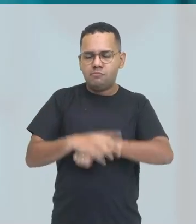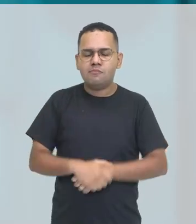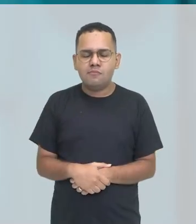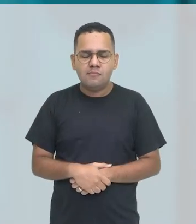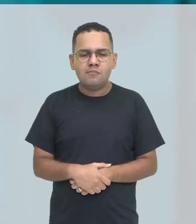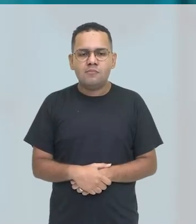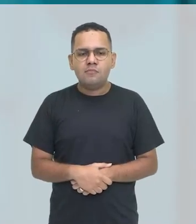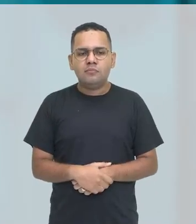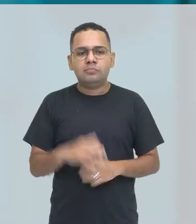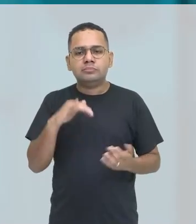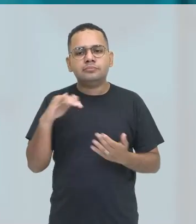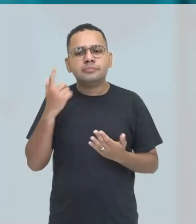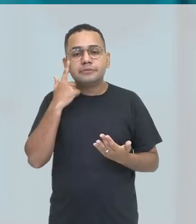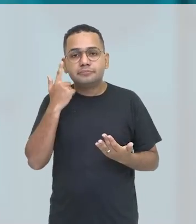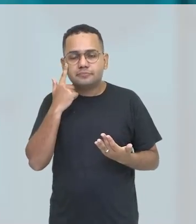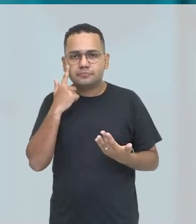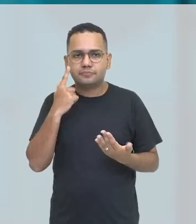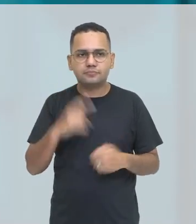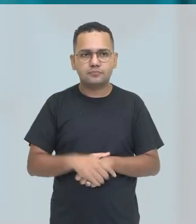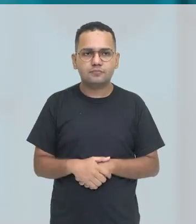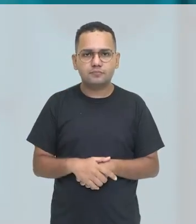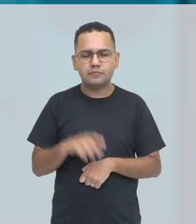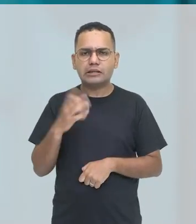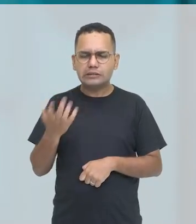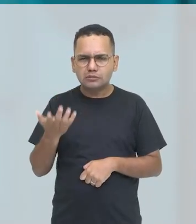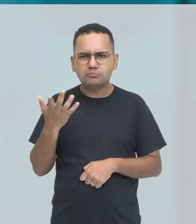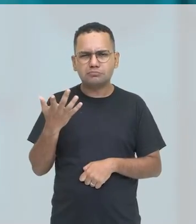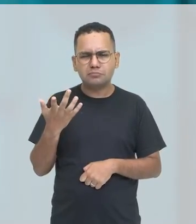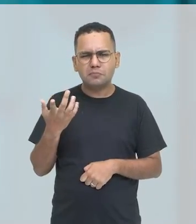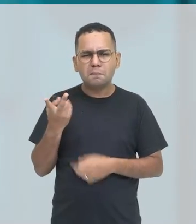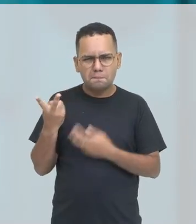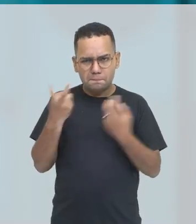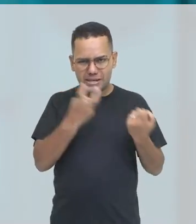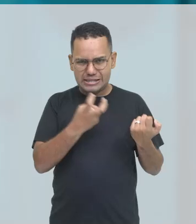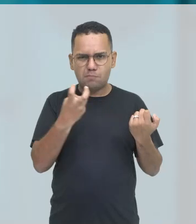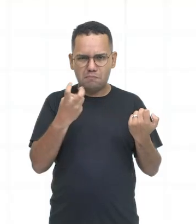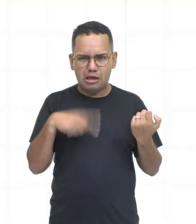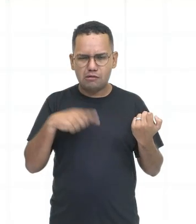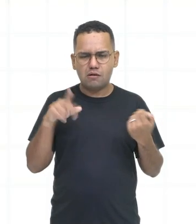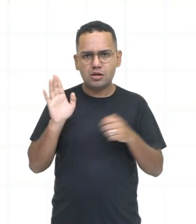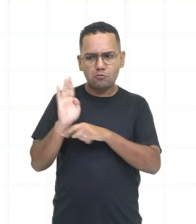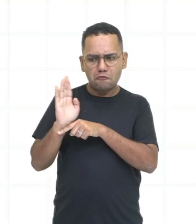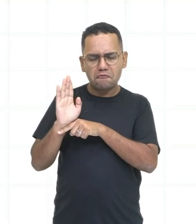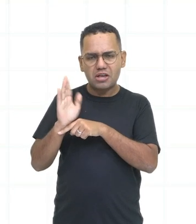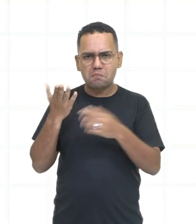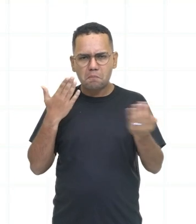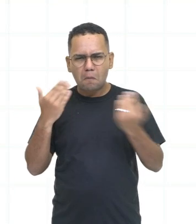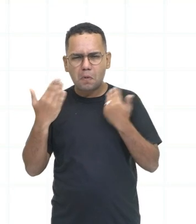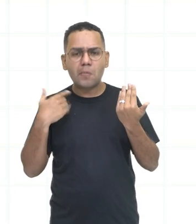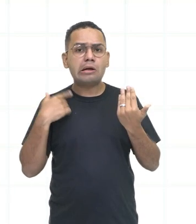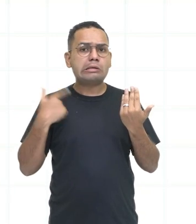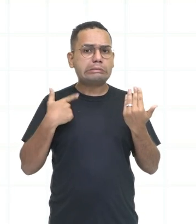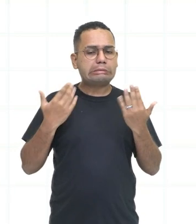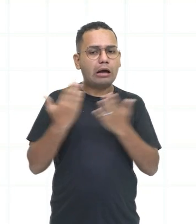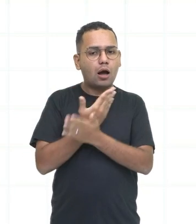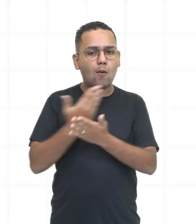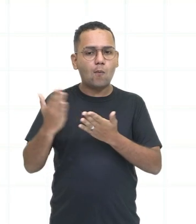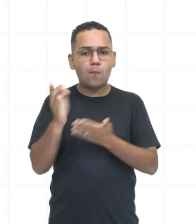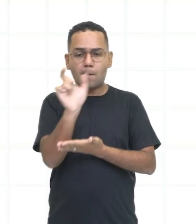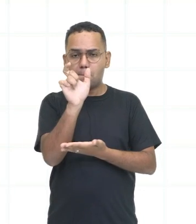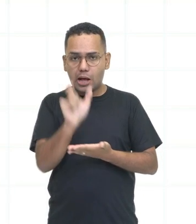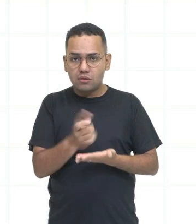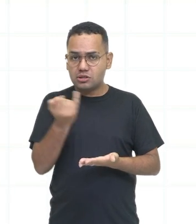nós vimos no nosso diálogo algumas expressões que são muito utilizadas na língua inglesa. Vamos dar uma olhadinha pra gente, de fato, memorizar?